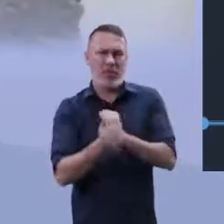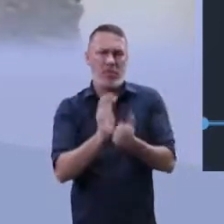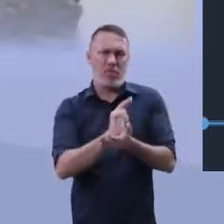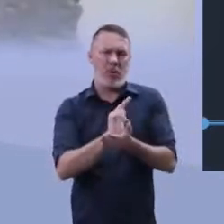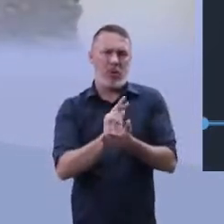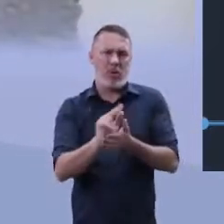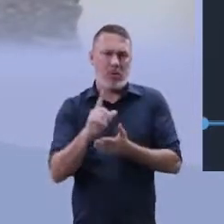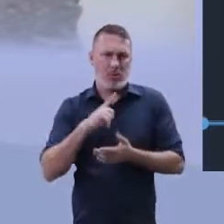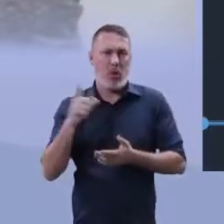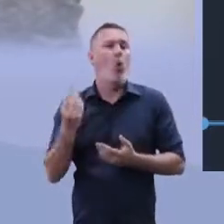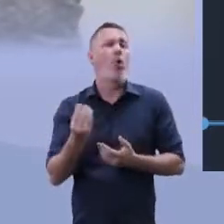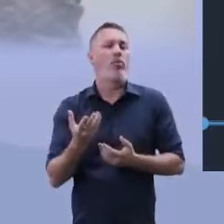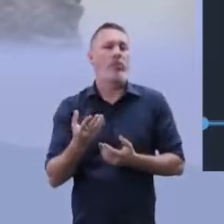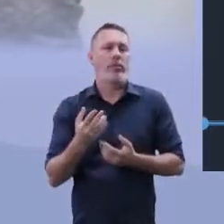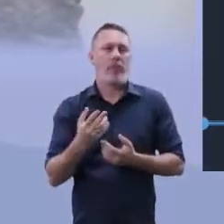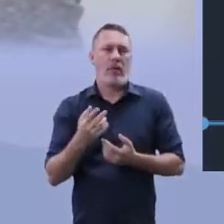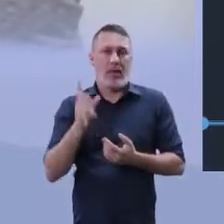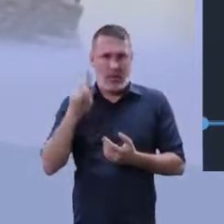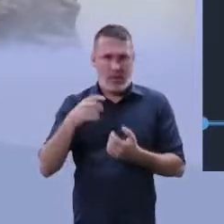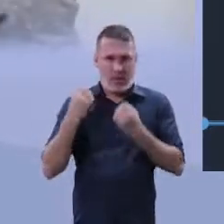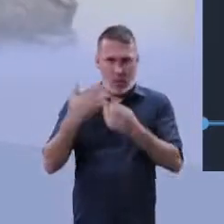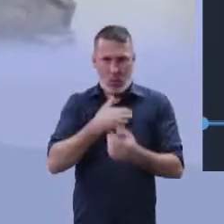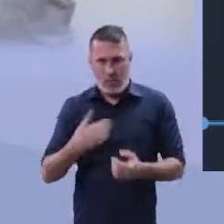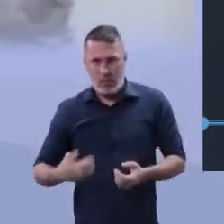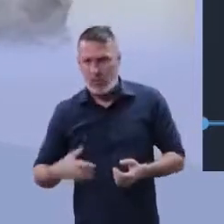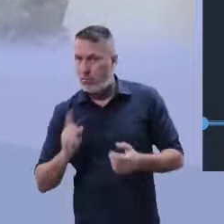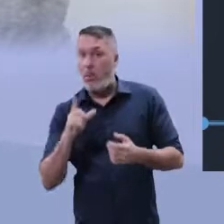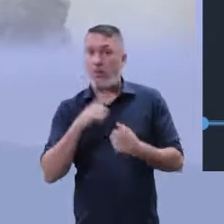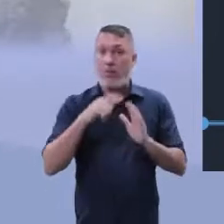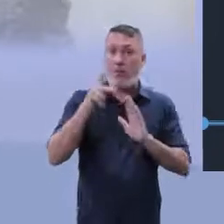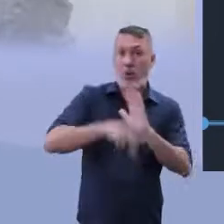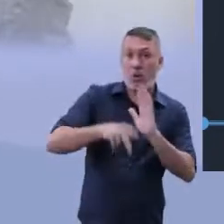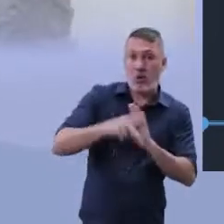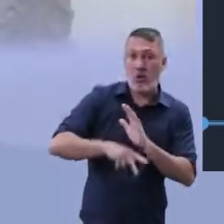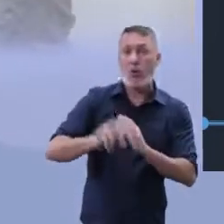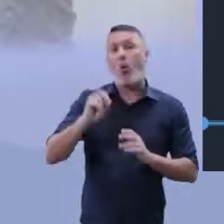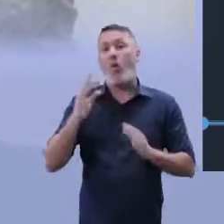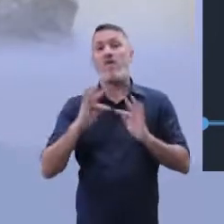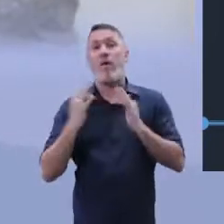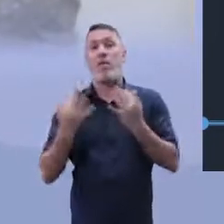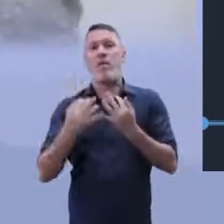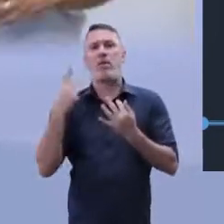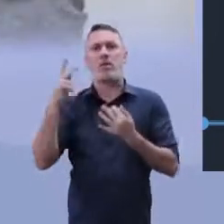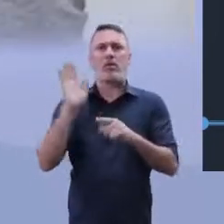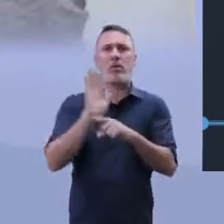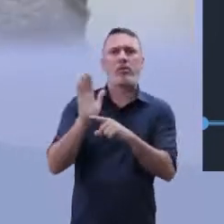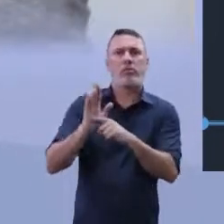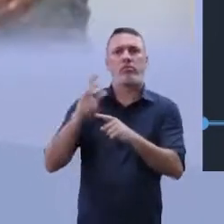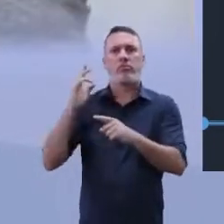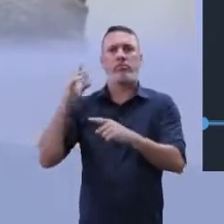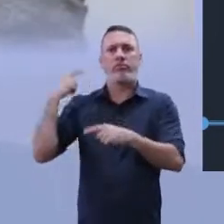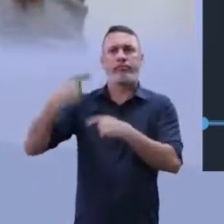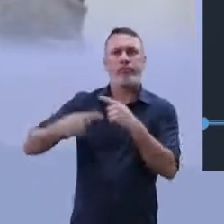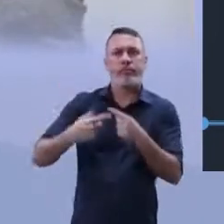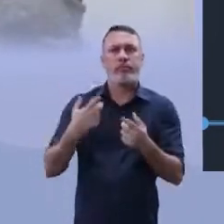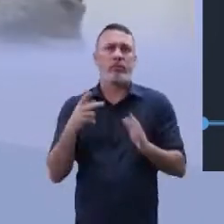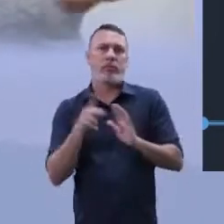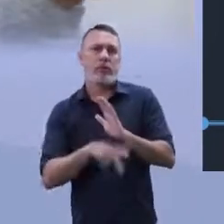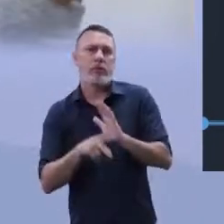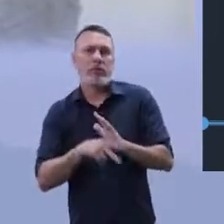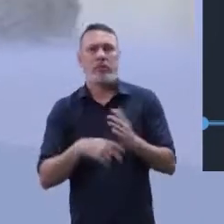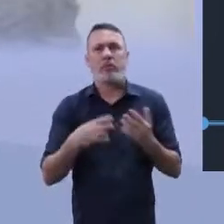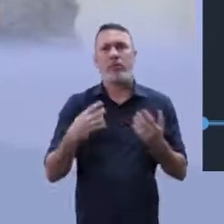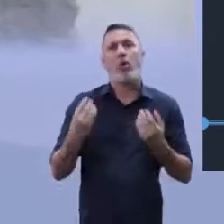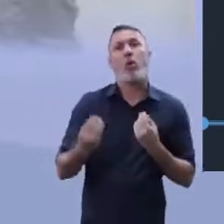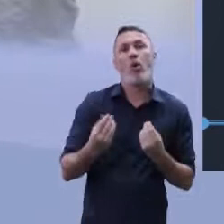esportes? Ah, por projetos, por... Será que ele tem início hereditário ou não? Na família dele tem alguém? Ou